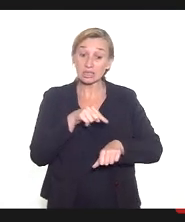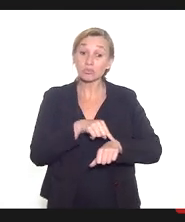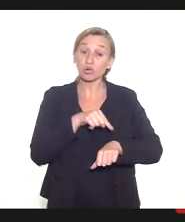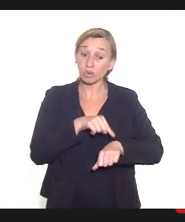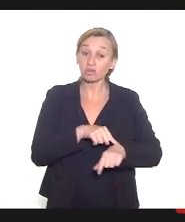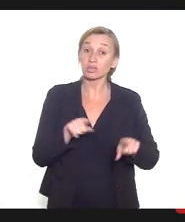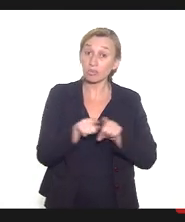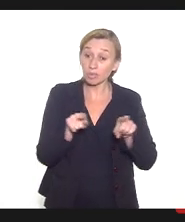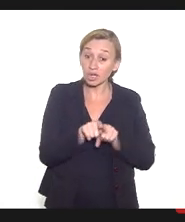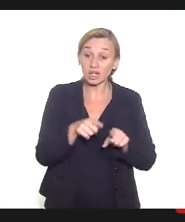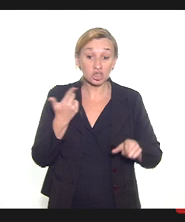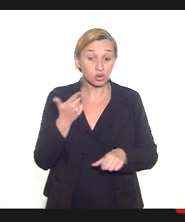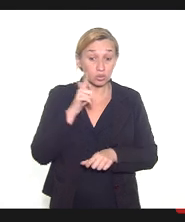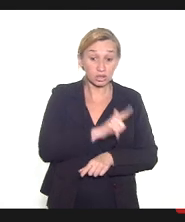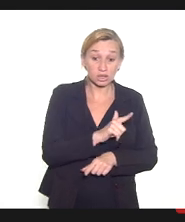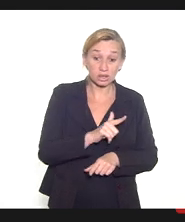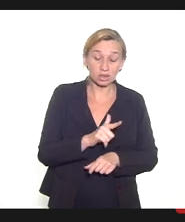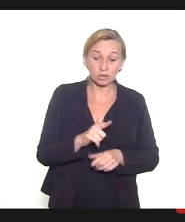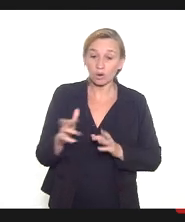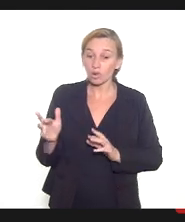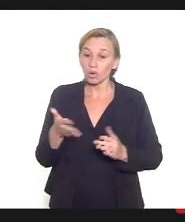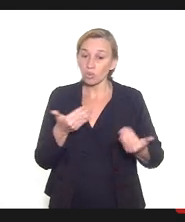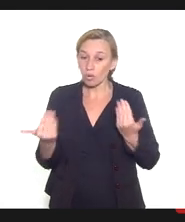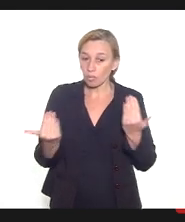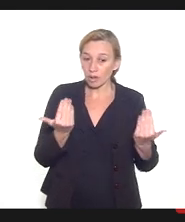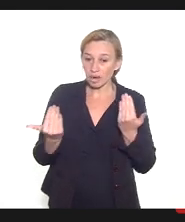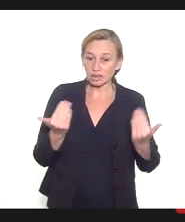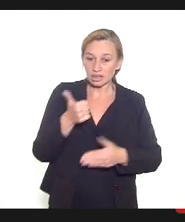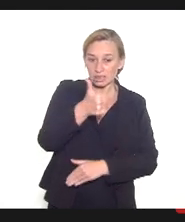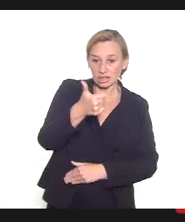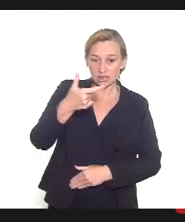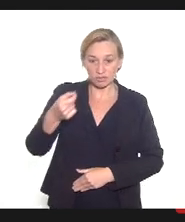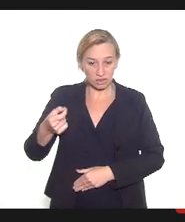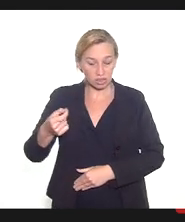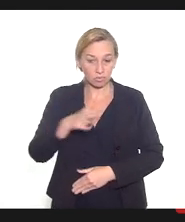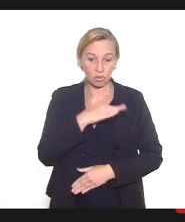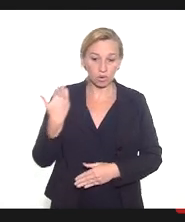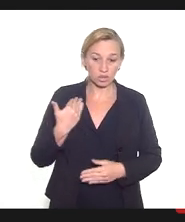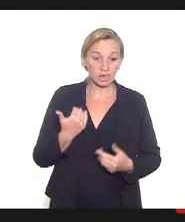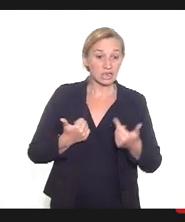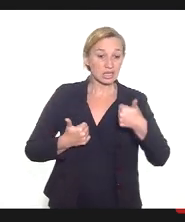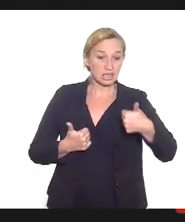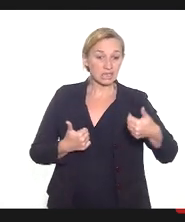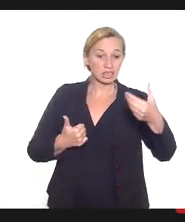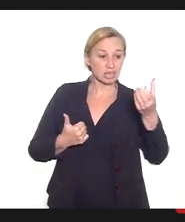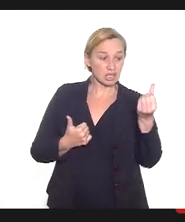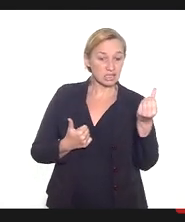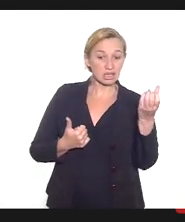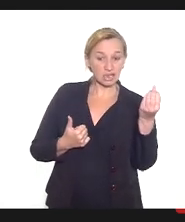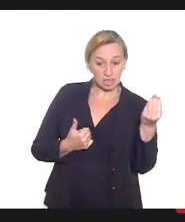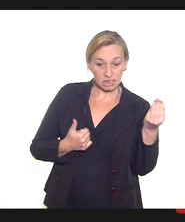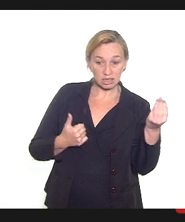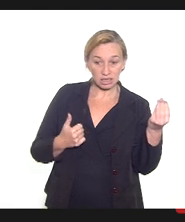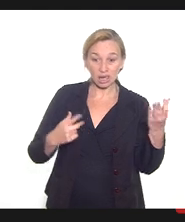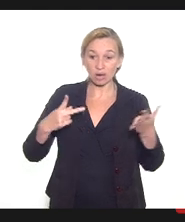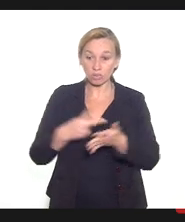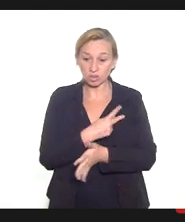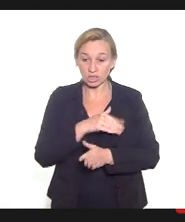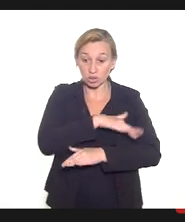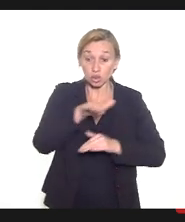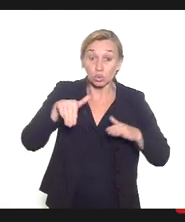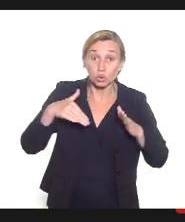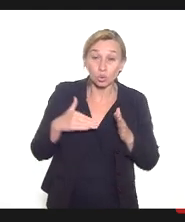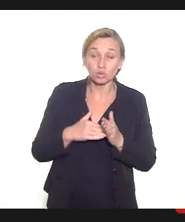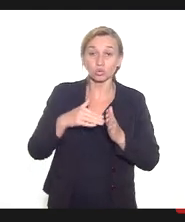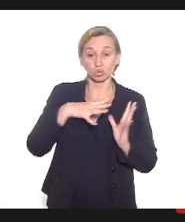também que a gente conseguiu, comparando essas 120 mortes com as 160 que tinham acontecido em todo